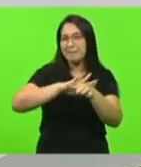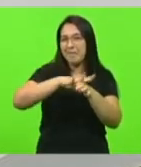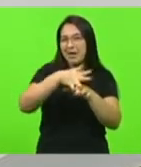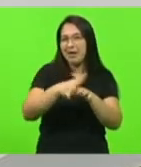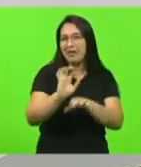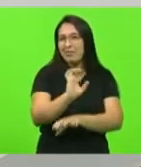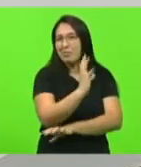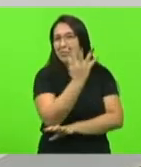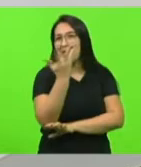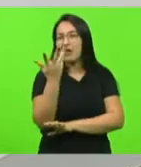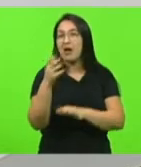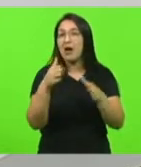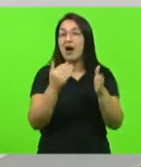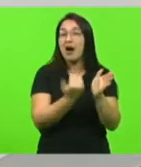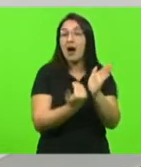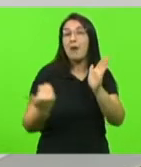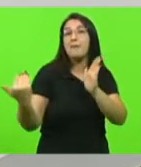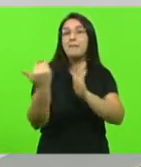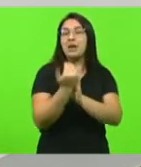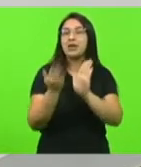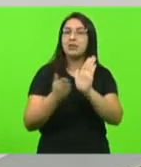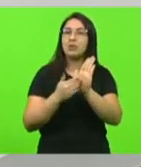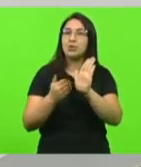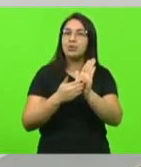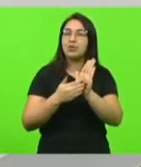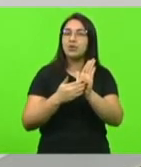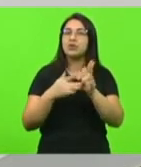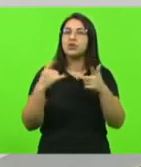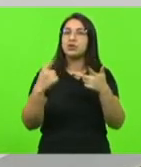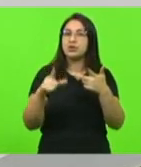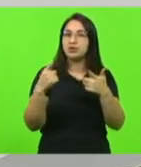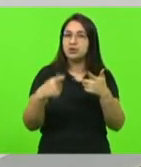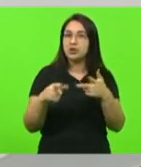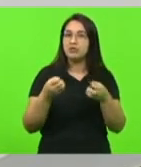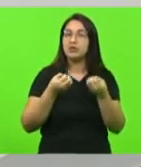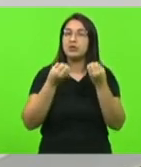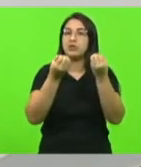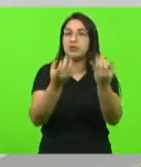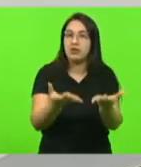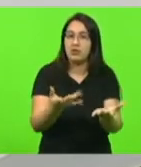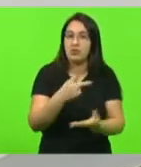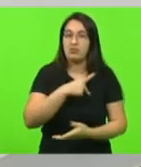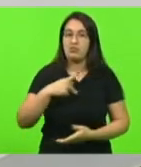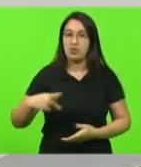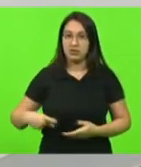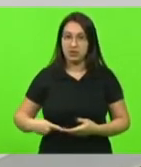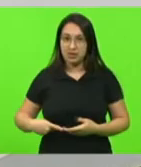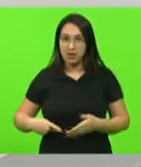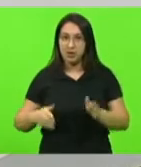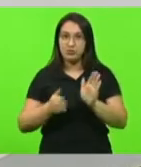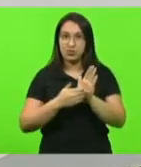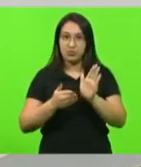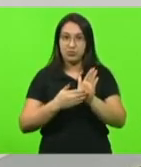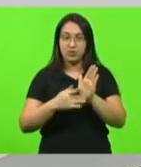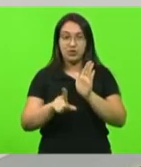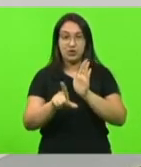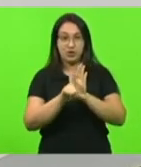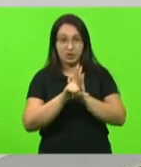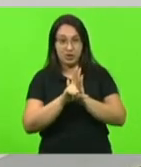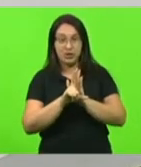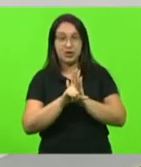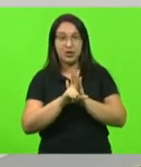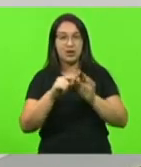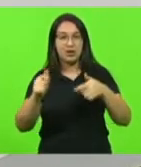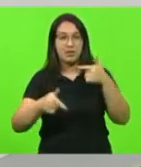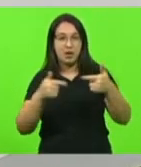a gente tem proposta legislativa também que a gente entregou para o presidente também proposta de lei também a gente vai trabalhar